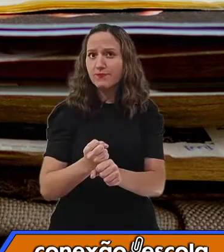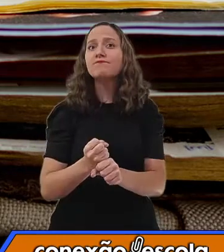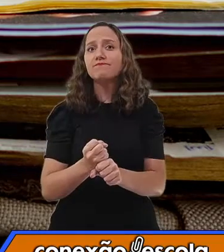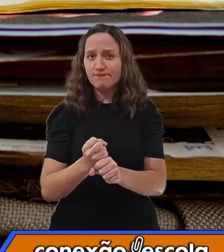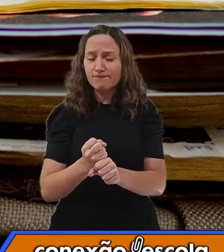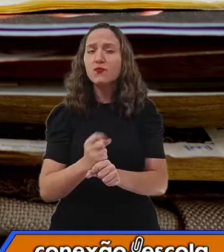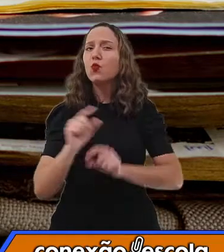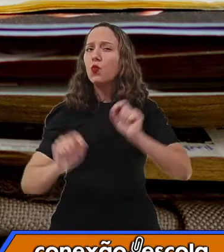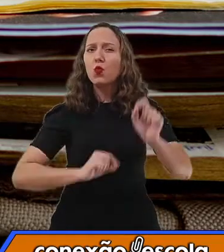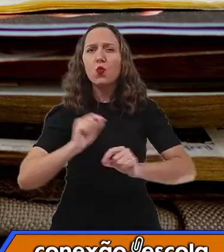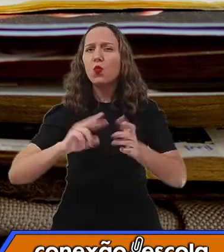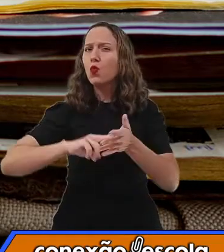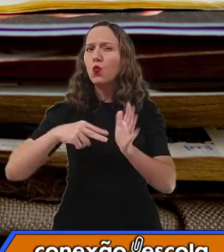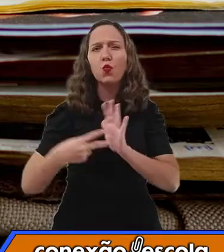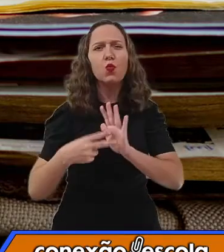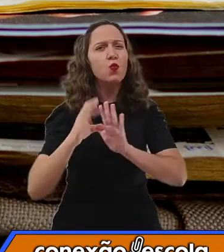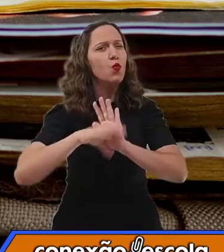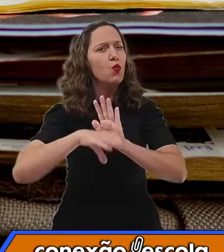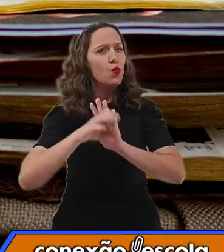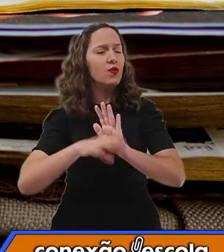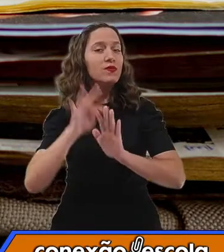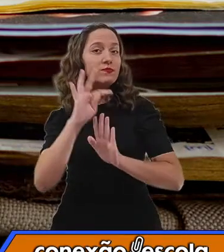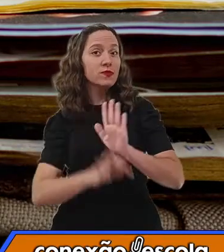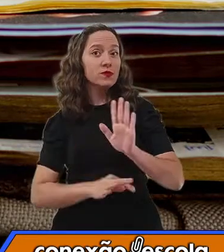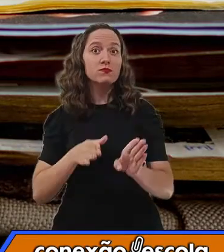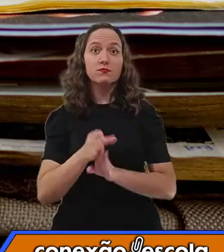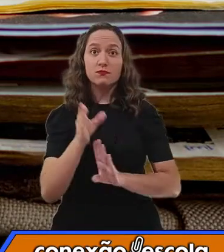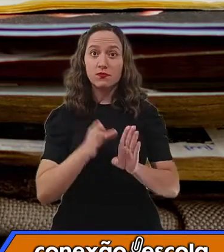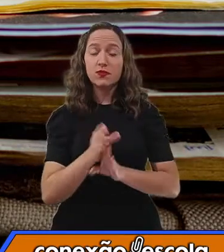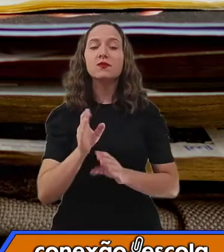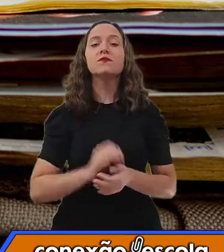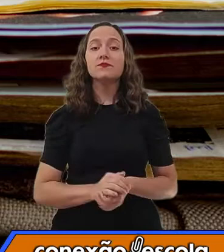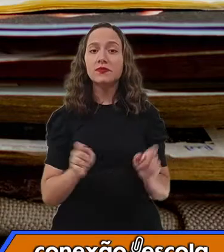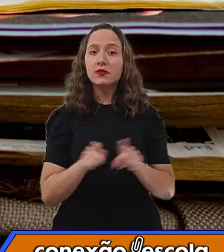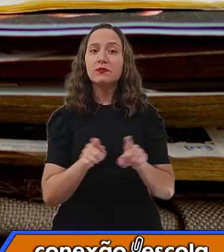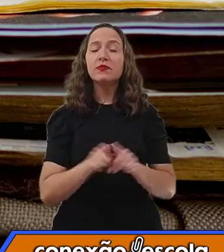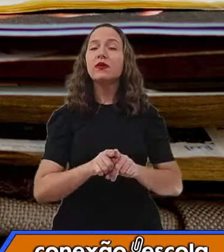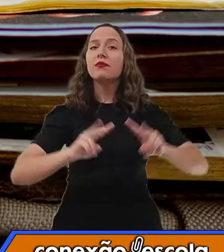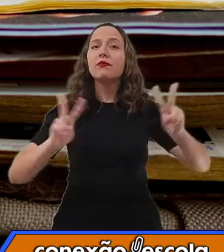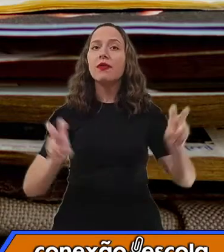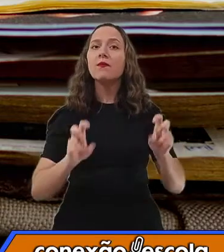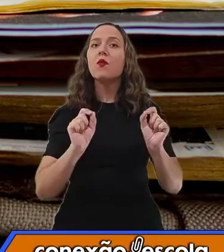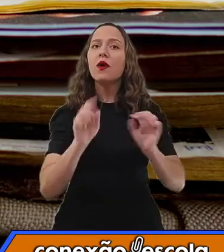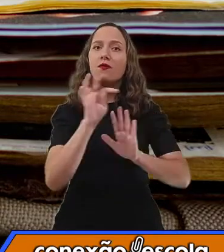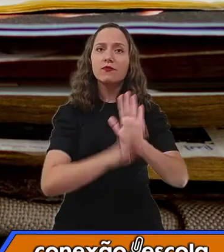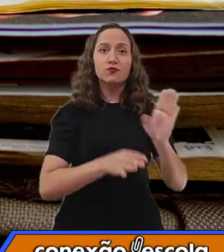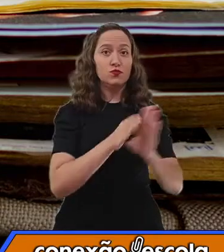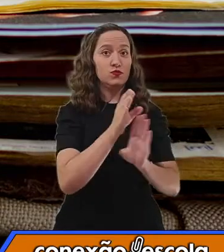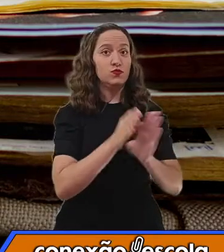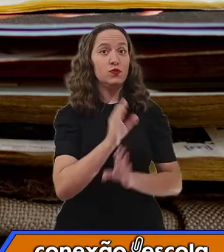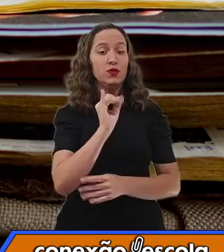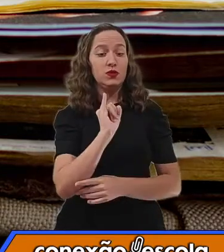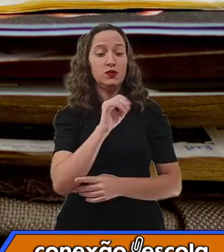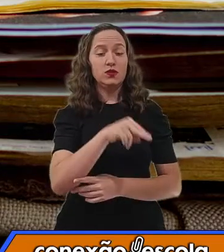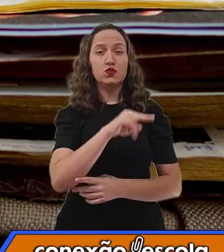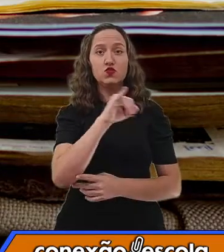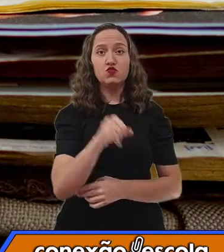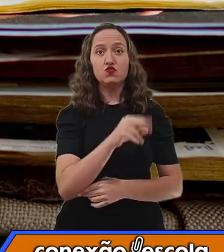deles, vamos falar sobre textos instrucionais injuntivos, textos instrucionais